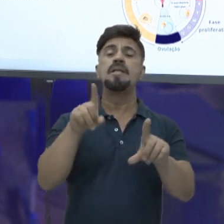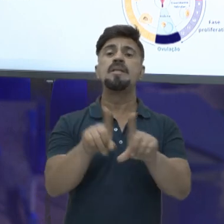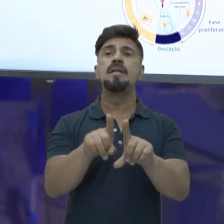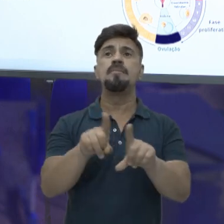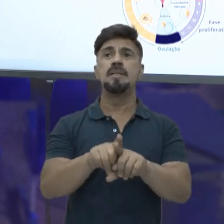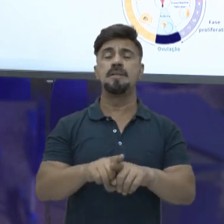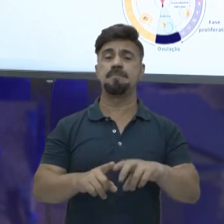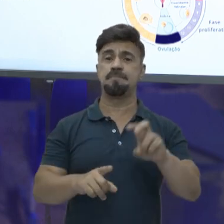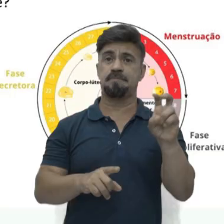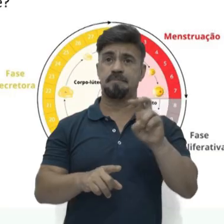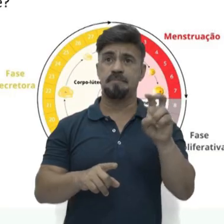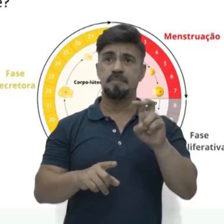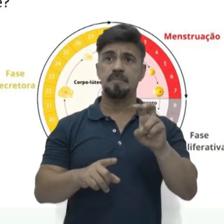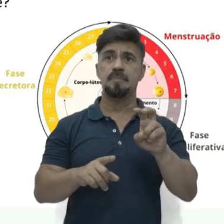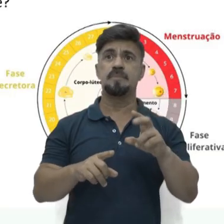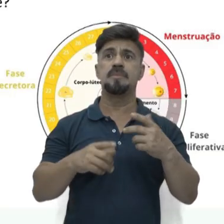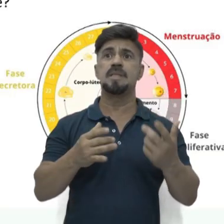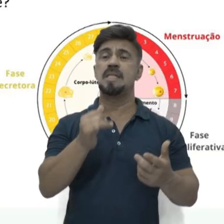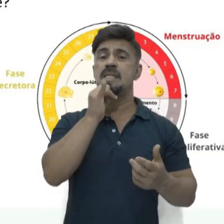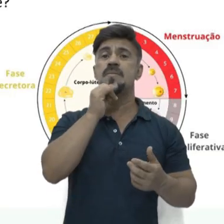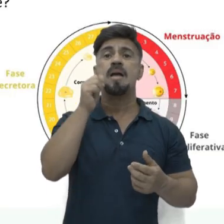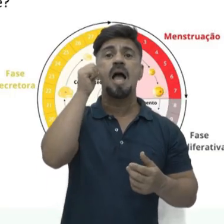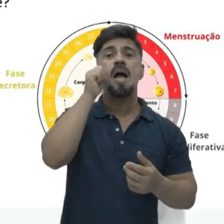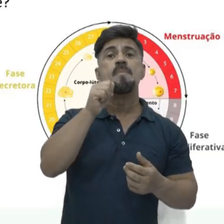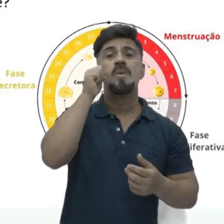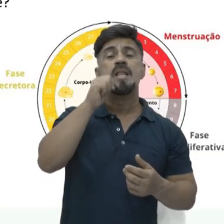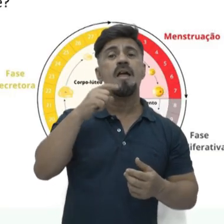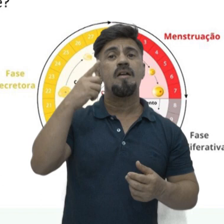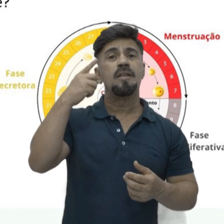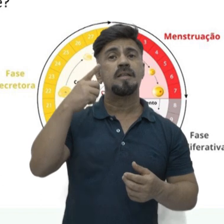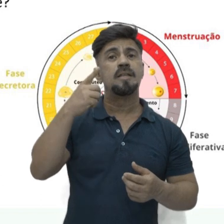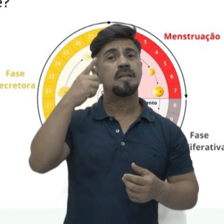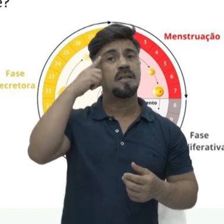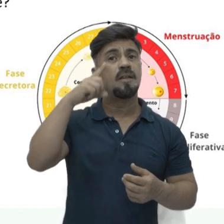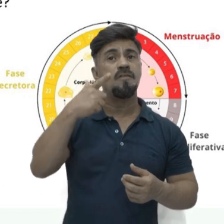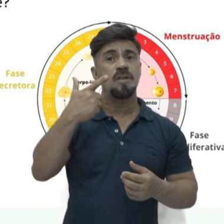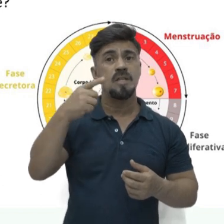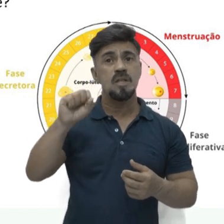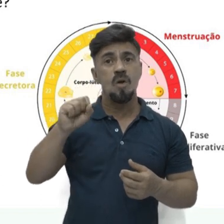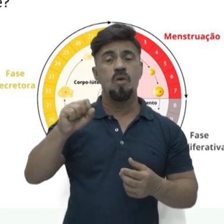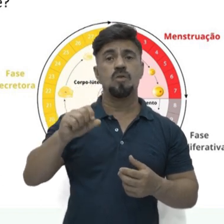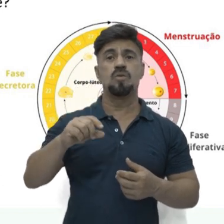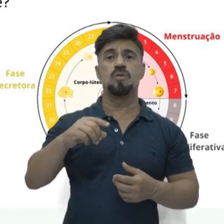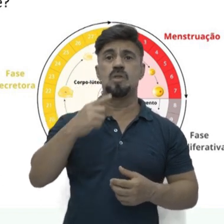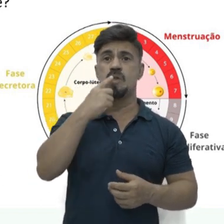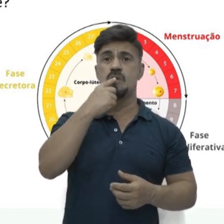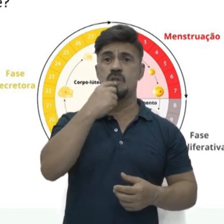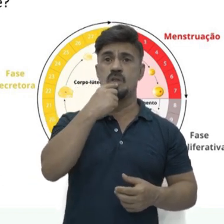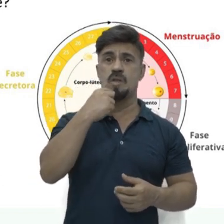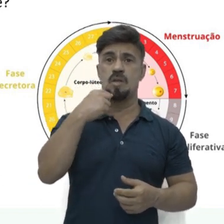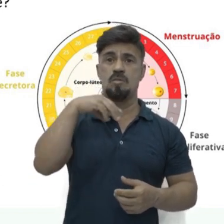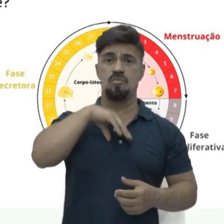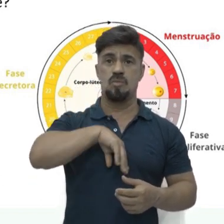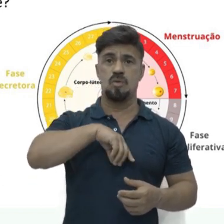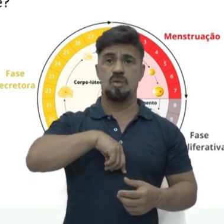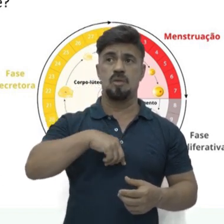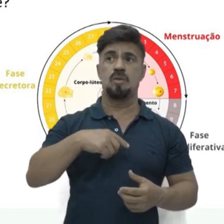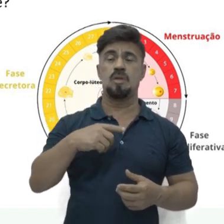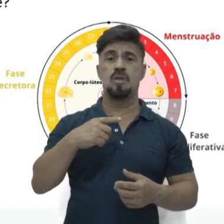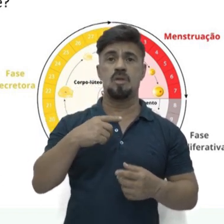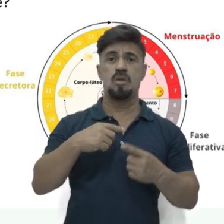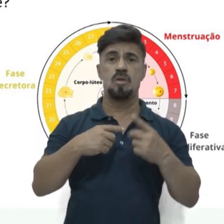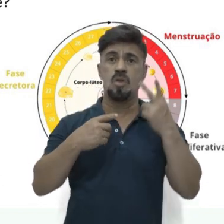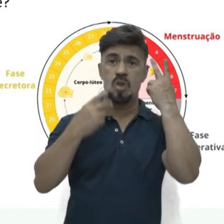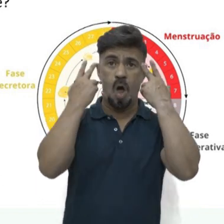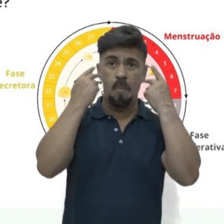da gente comentar é essa quinta. Considere que uma menina tem um ciclo menstrual de 28 dias, como no exemplo ao lado. Então esse é o ciclo menstrual normal.